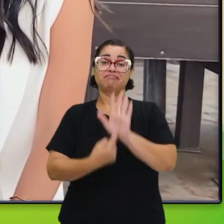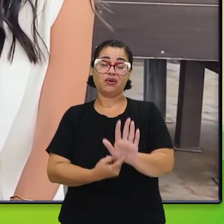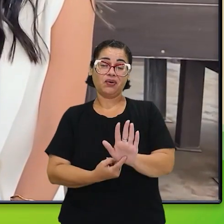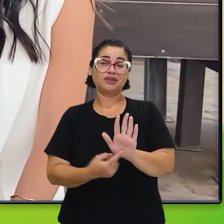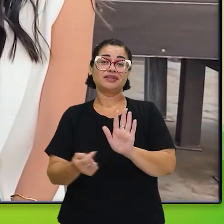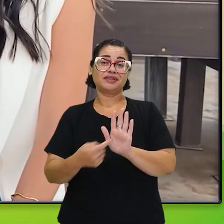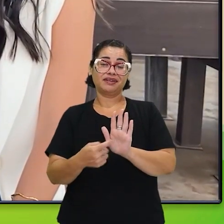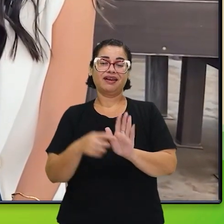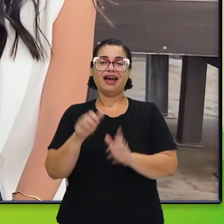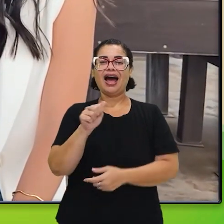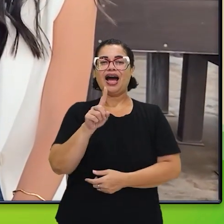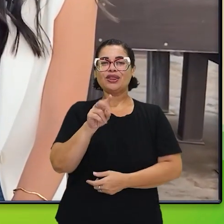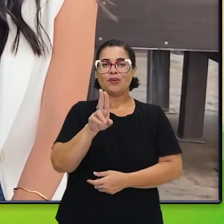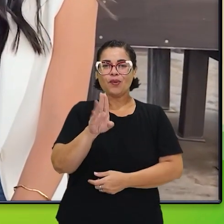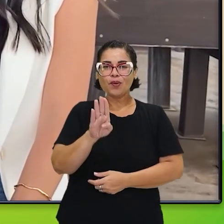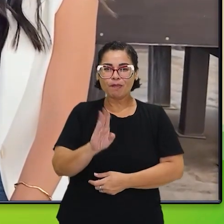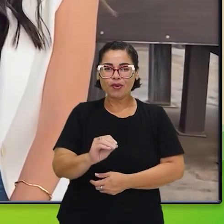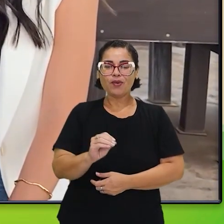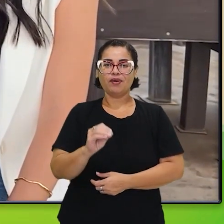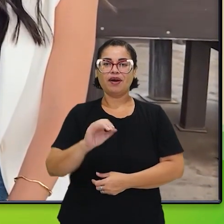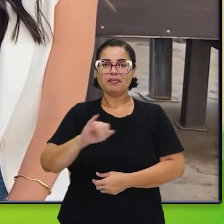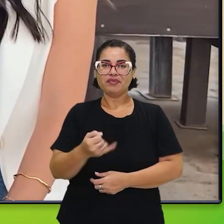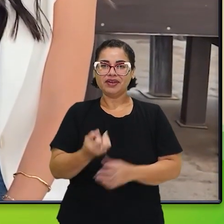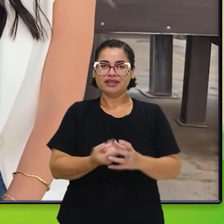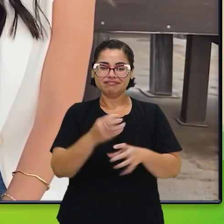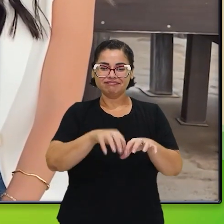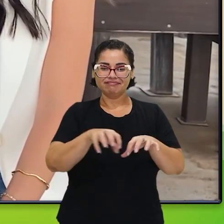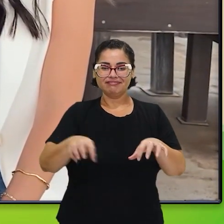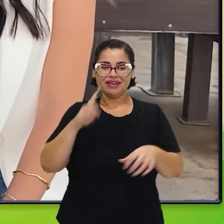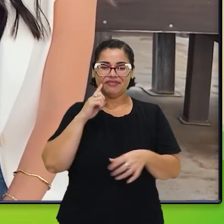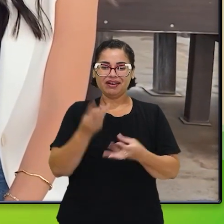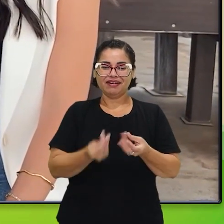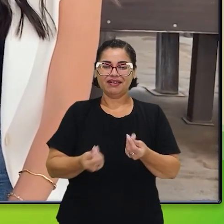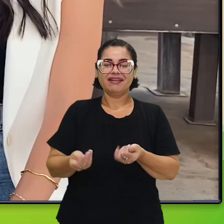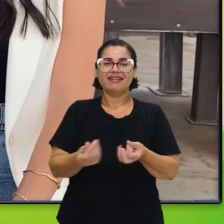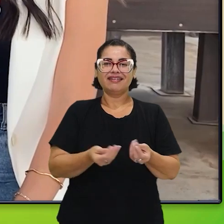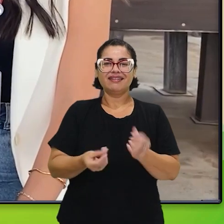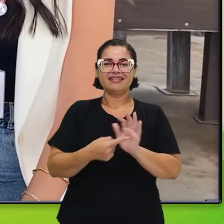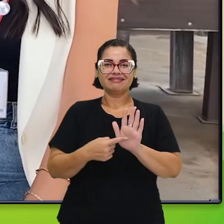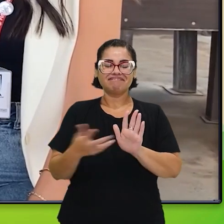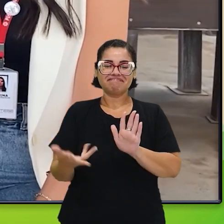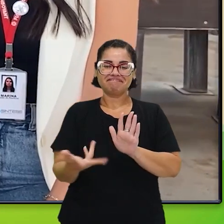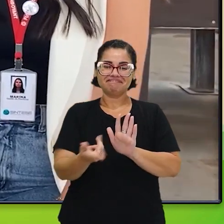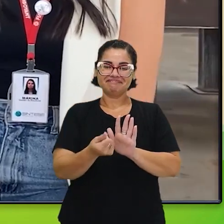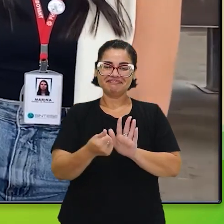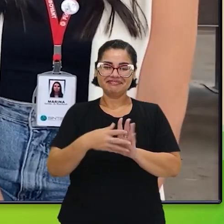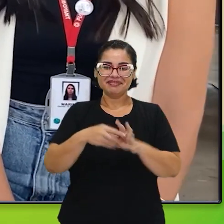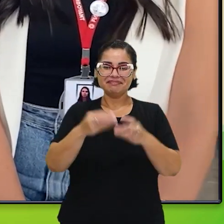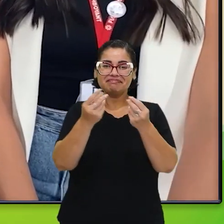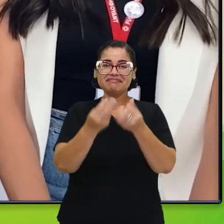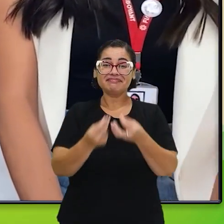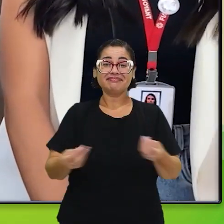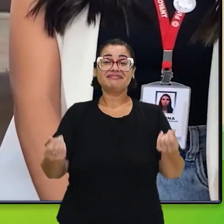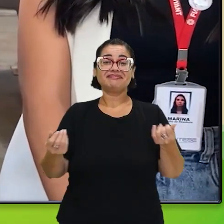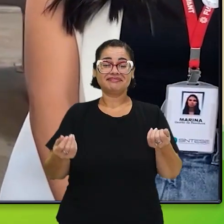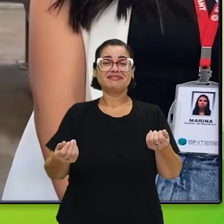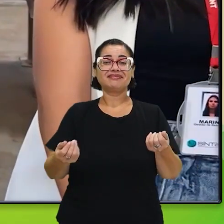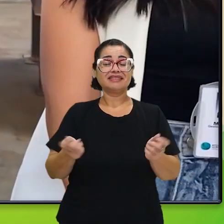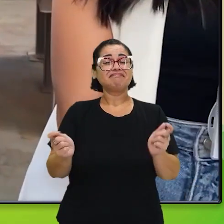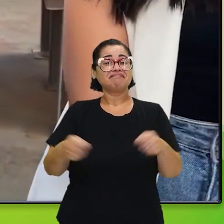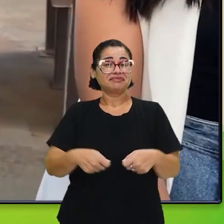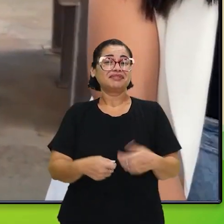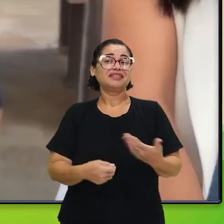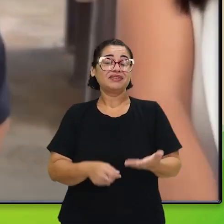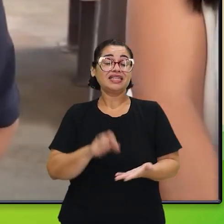viram lá embaixo, quando a gente pega o adubo, a gente percebe que ele fica, ó,